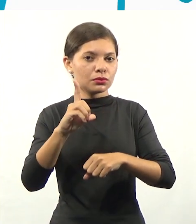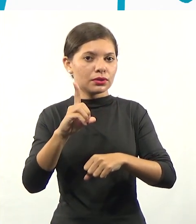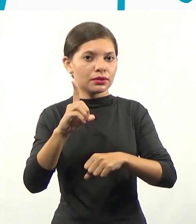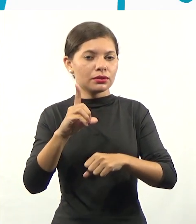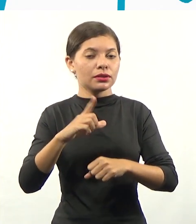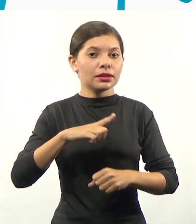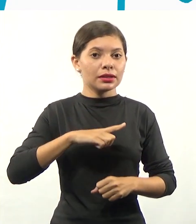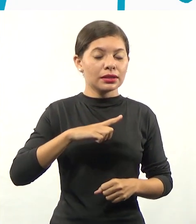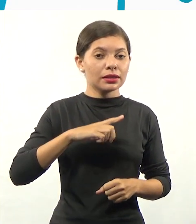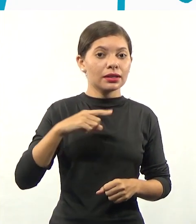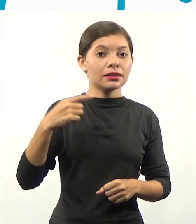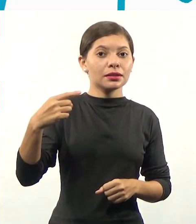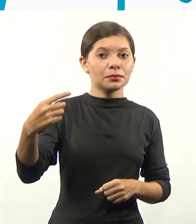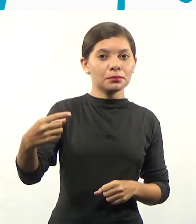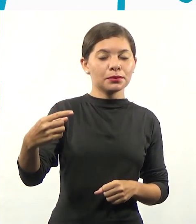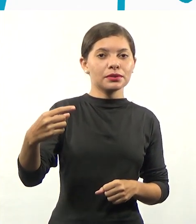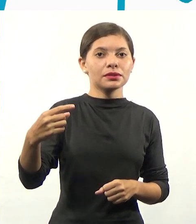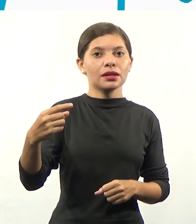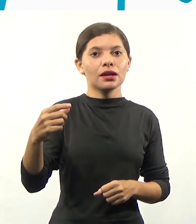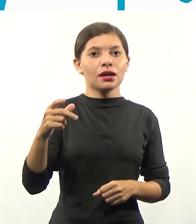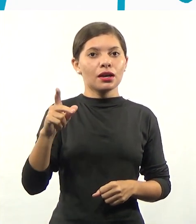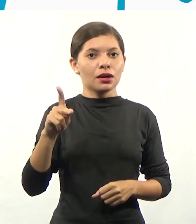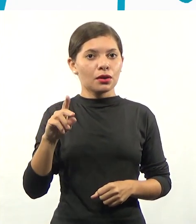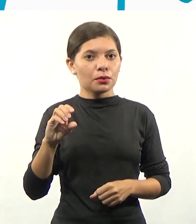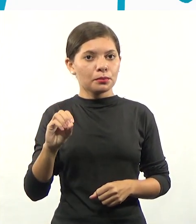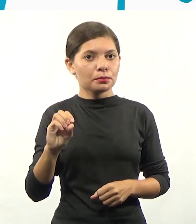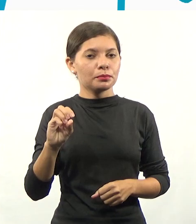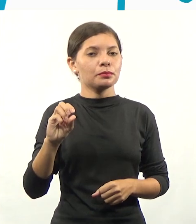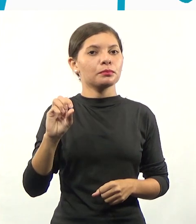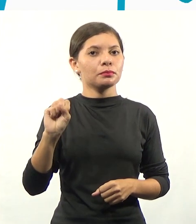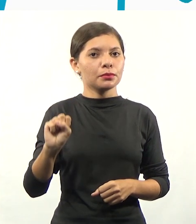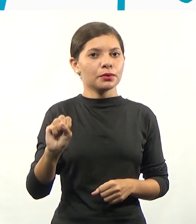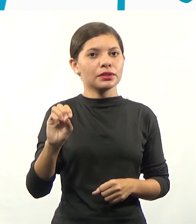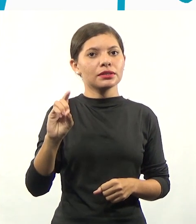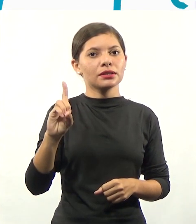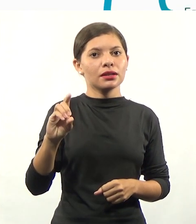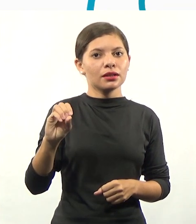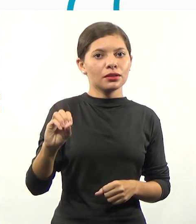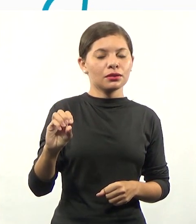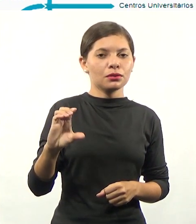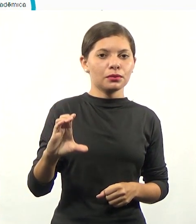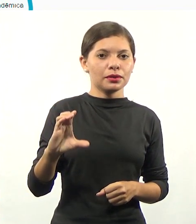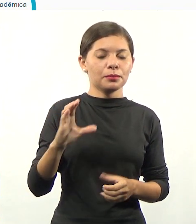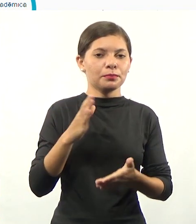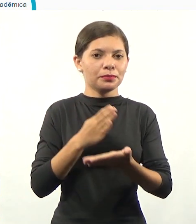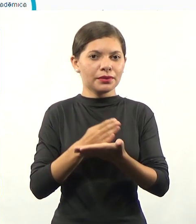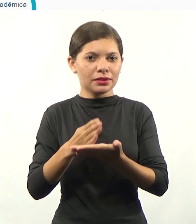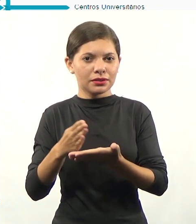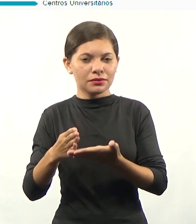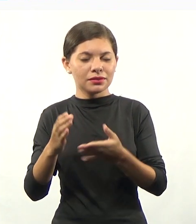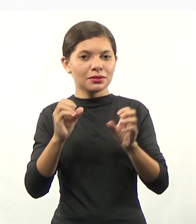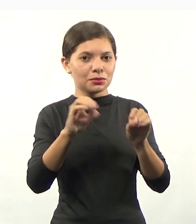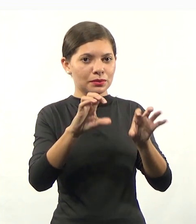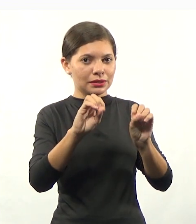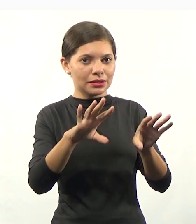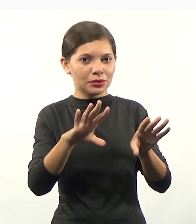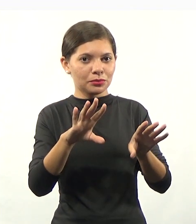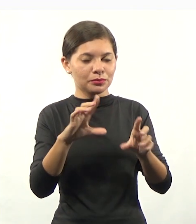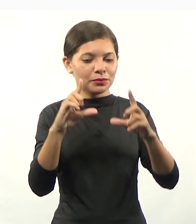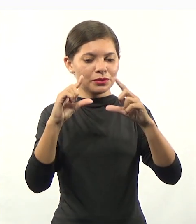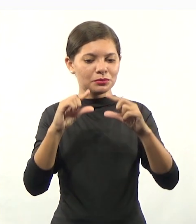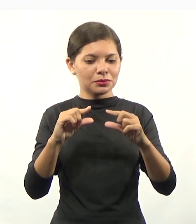depois, o pós-doc. Então, com relação ao ensino, eu tenho essa divisão aqui. Ah, vou diminuir para ficar bonitinho.